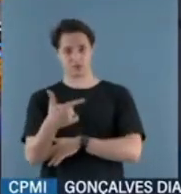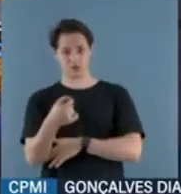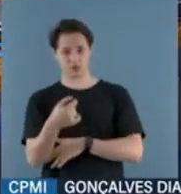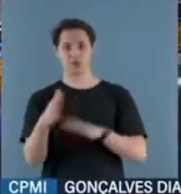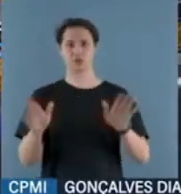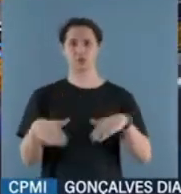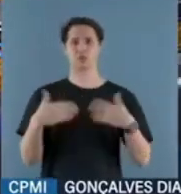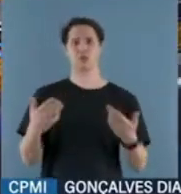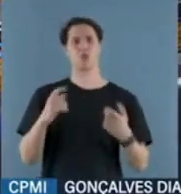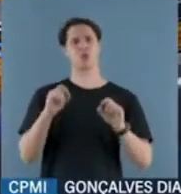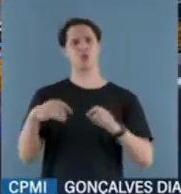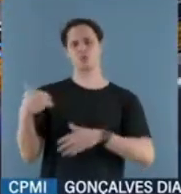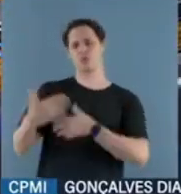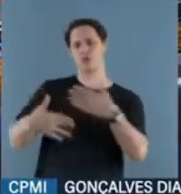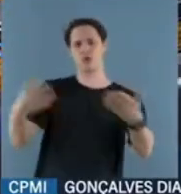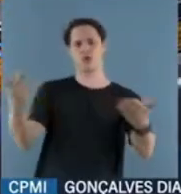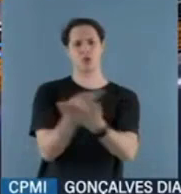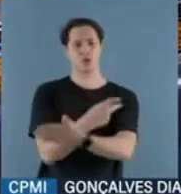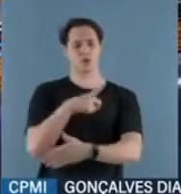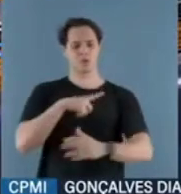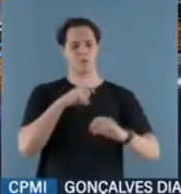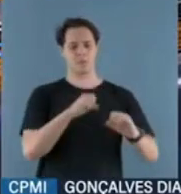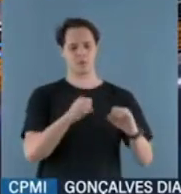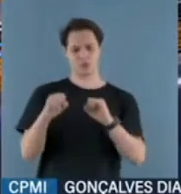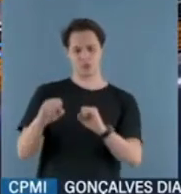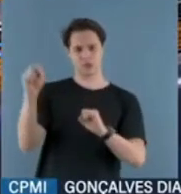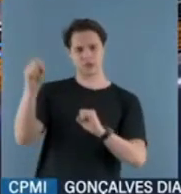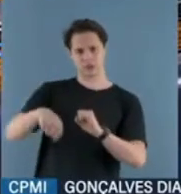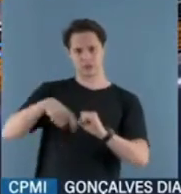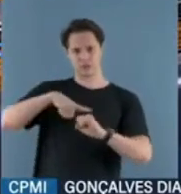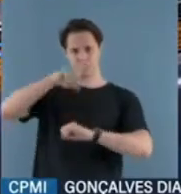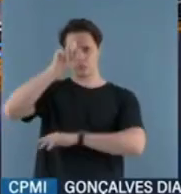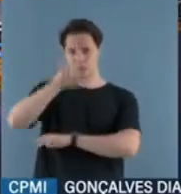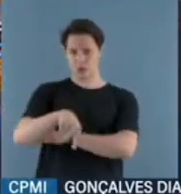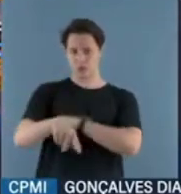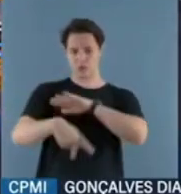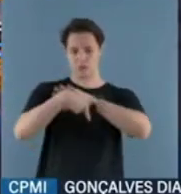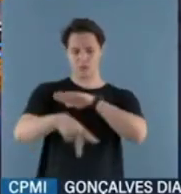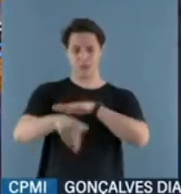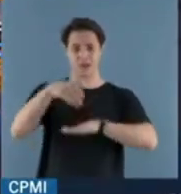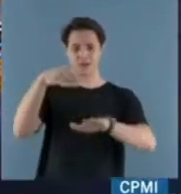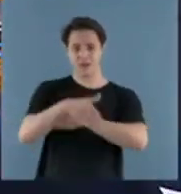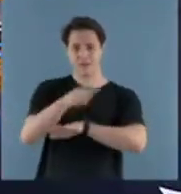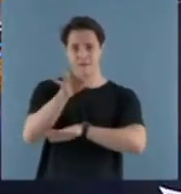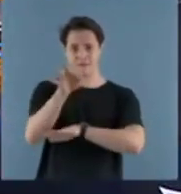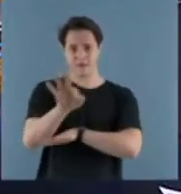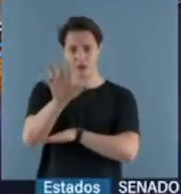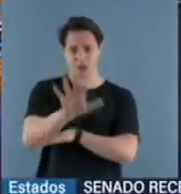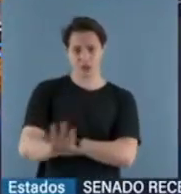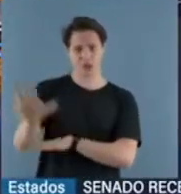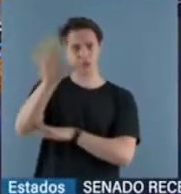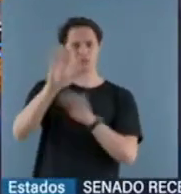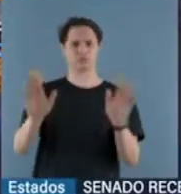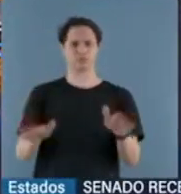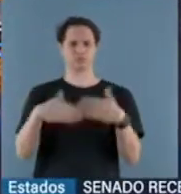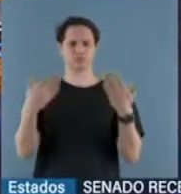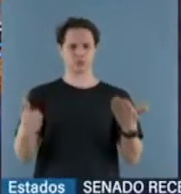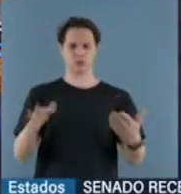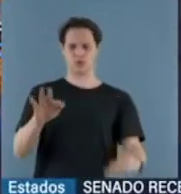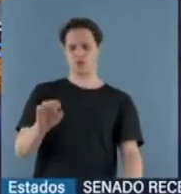Assim que houve a possibilidade, inclusive com a decretação da intervenção federal, então a Força Nacional de